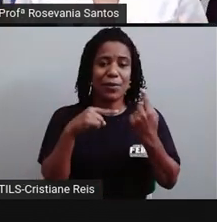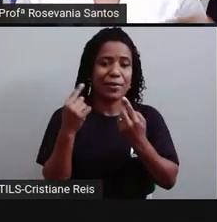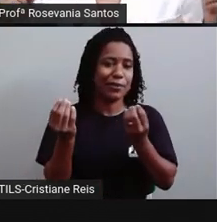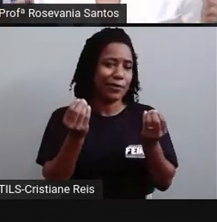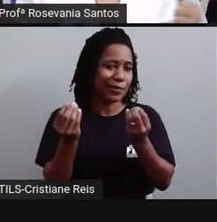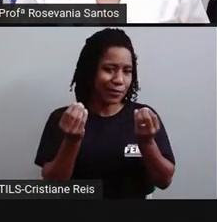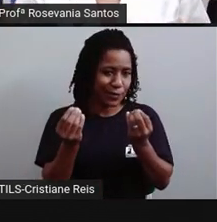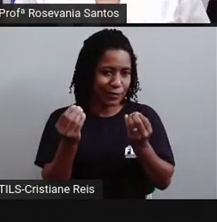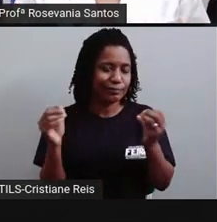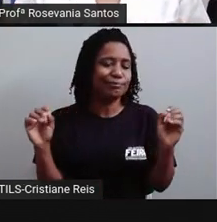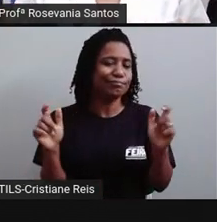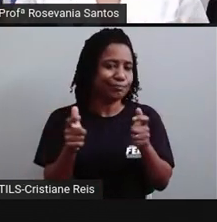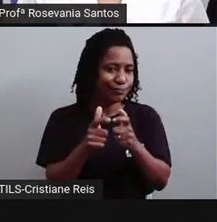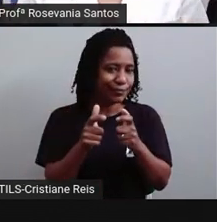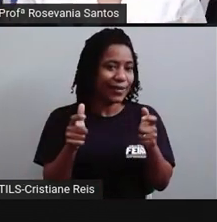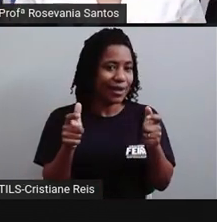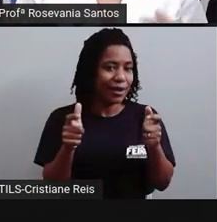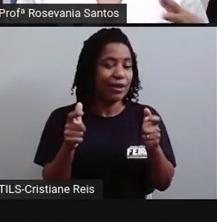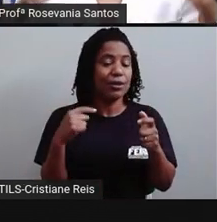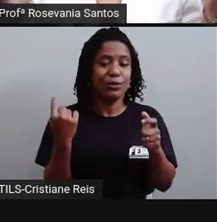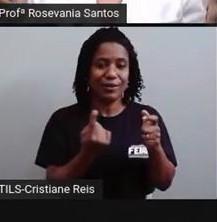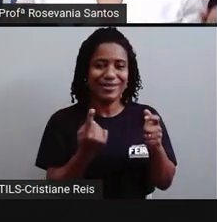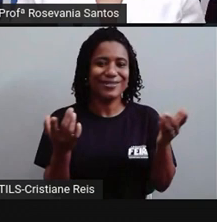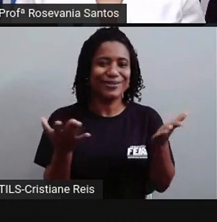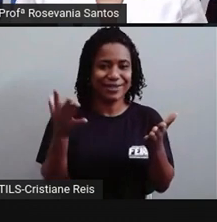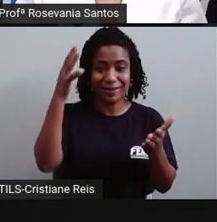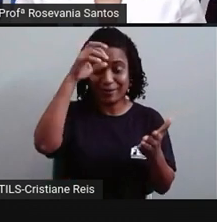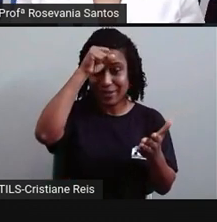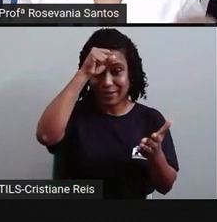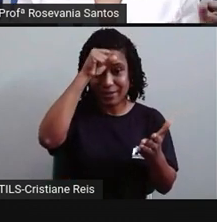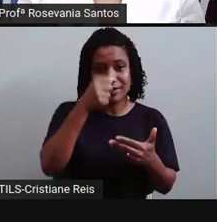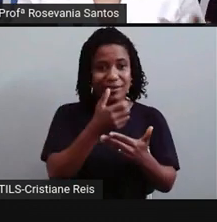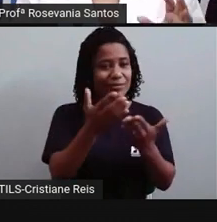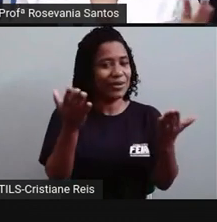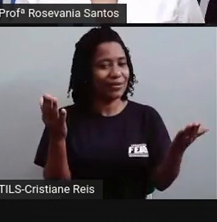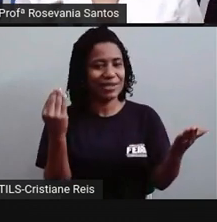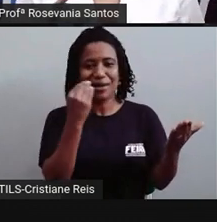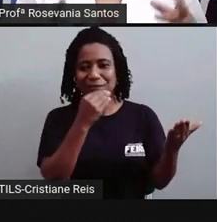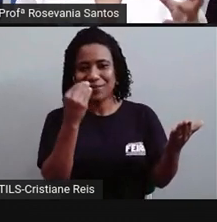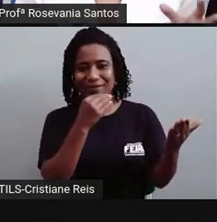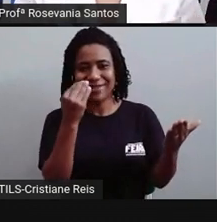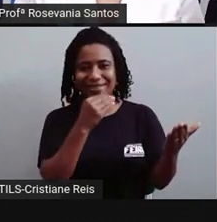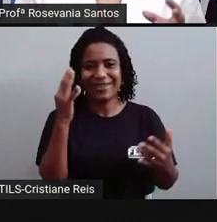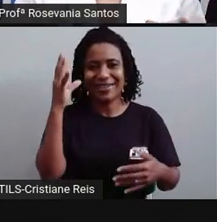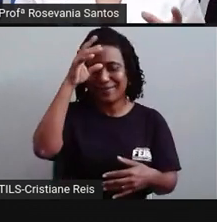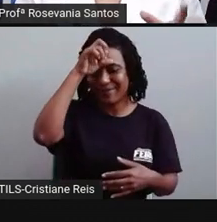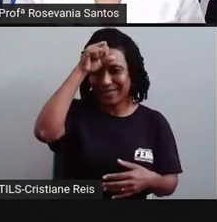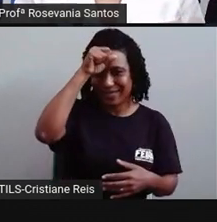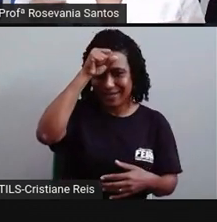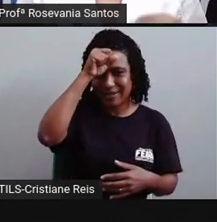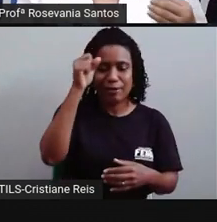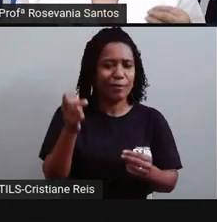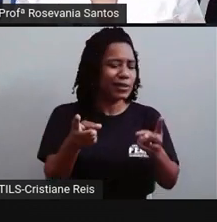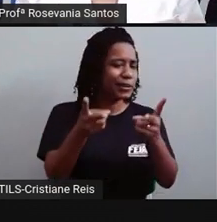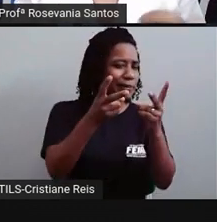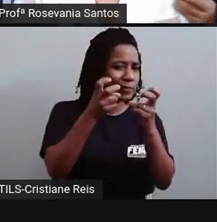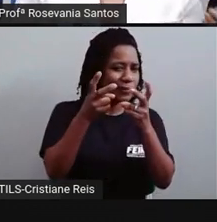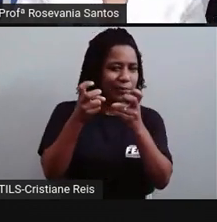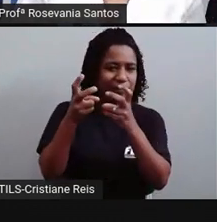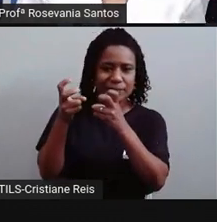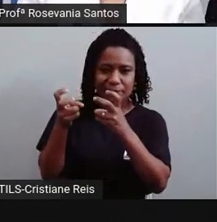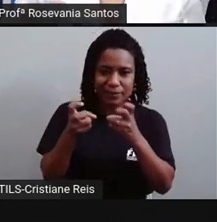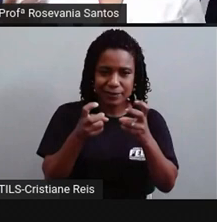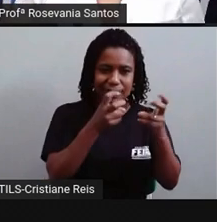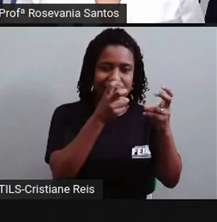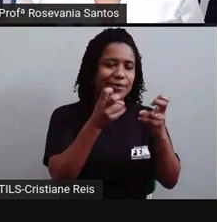assuntos, né, que nós vamos trabalhar hoje. E eu espero que você curta bastante e, a partir de agora, você comece a observar alguns aspectos que